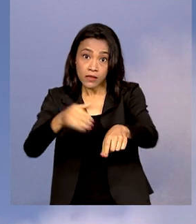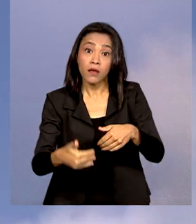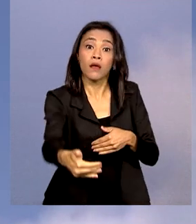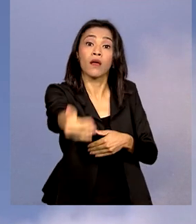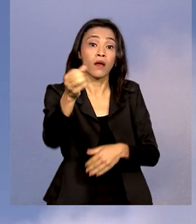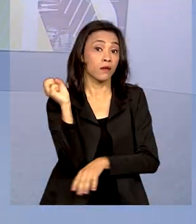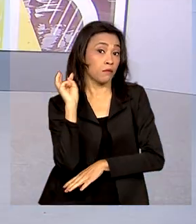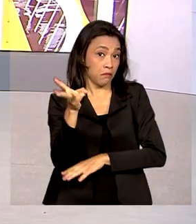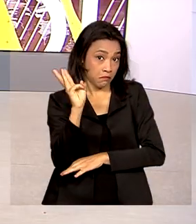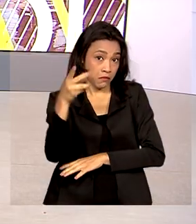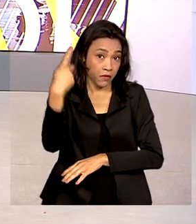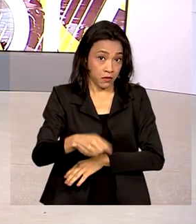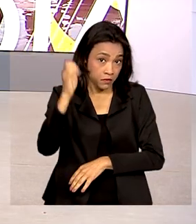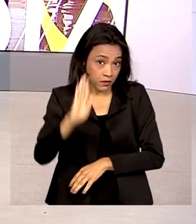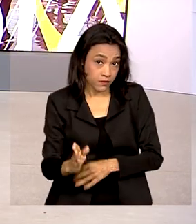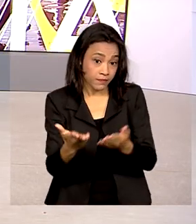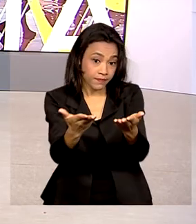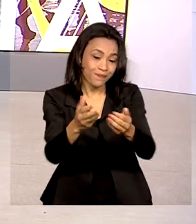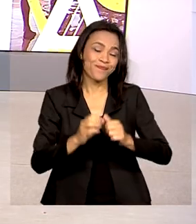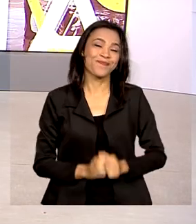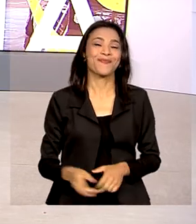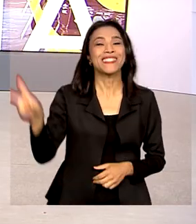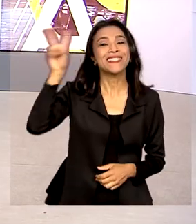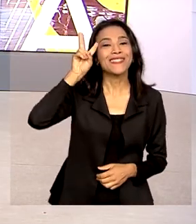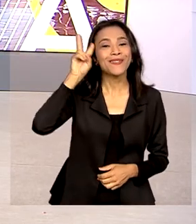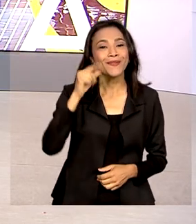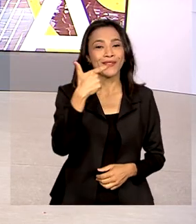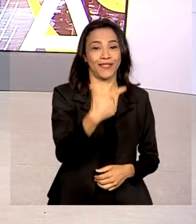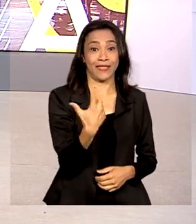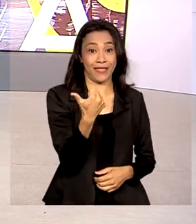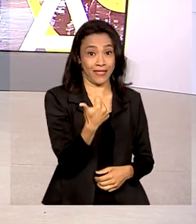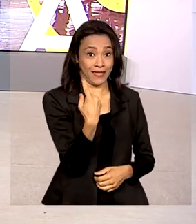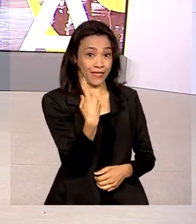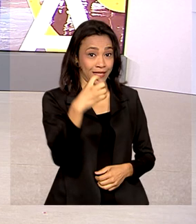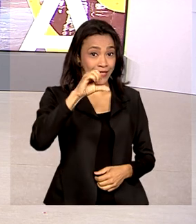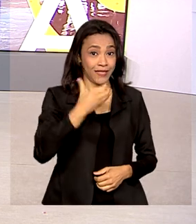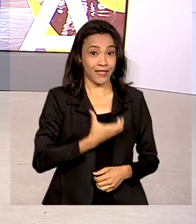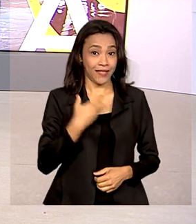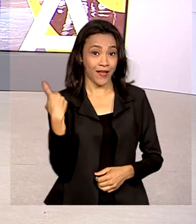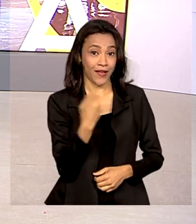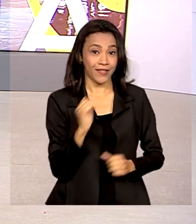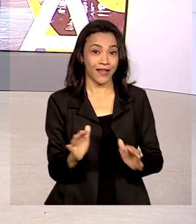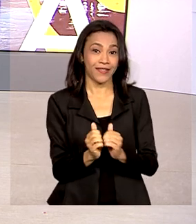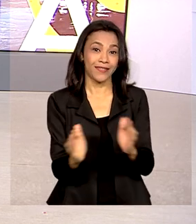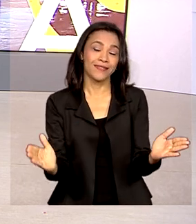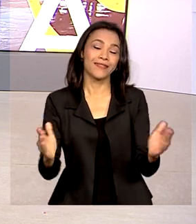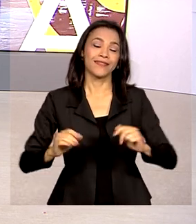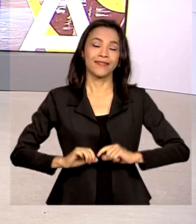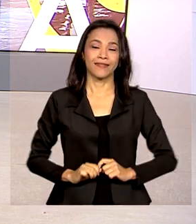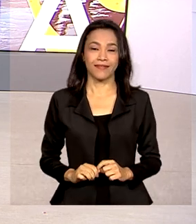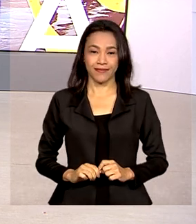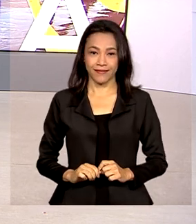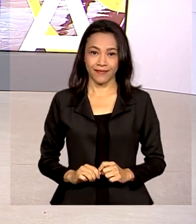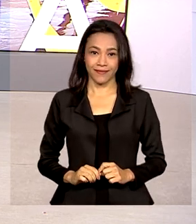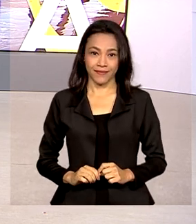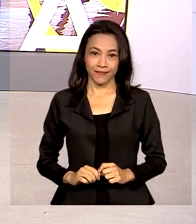Maranhão. Segunda-feira, 19 de dezembro, o Brasil em Dia já está no ar.